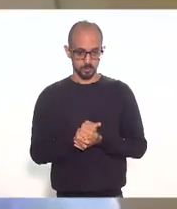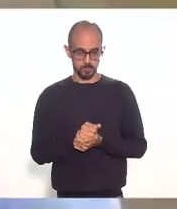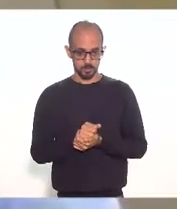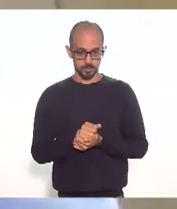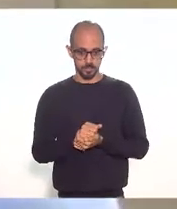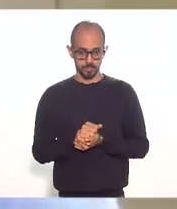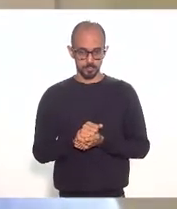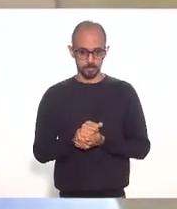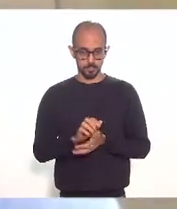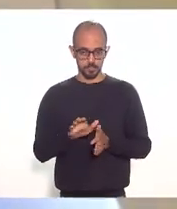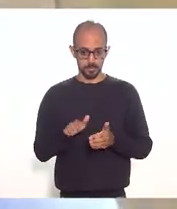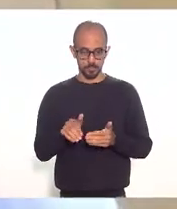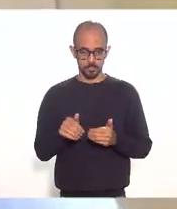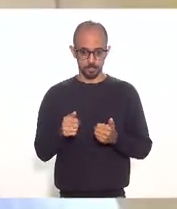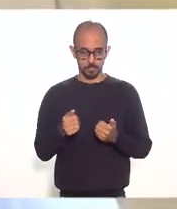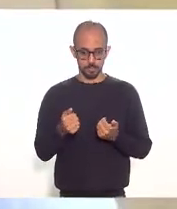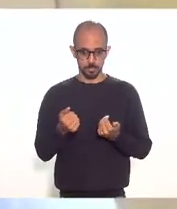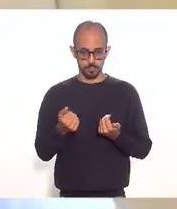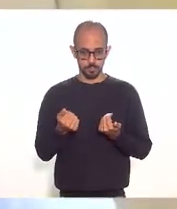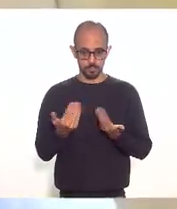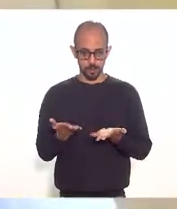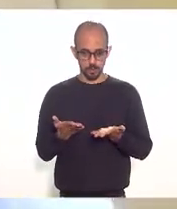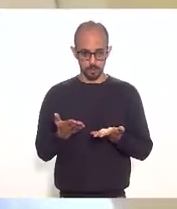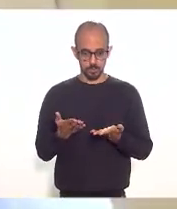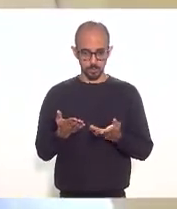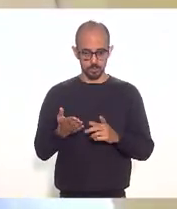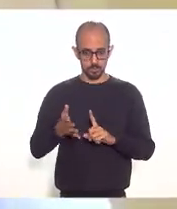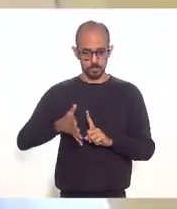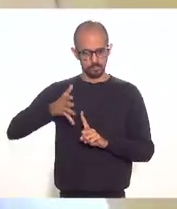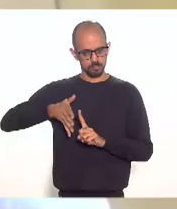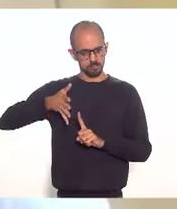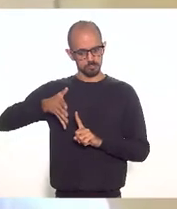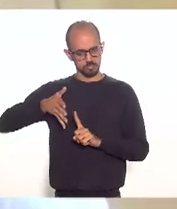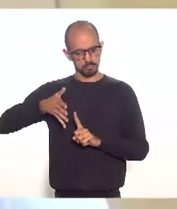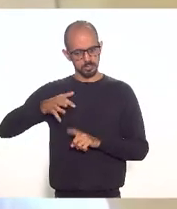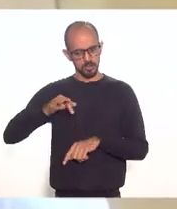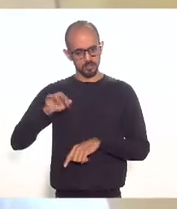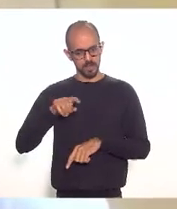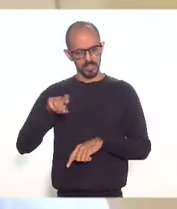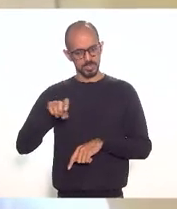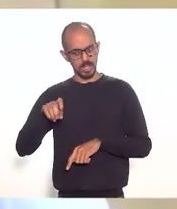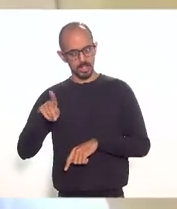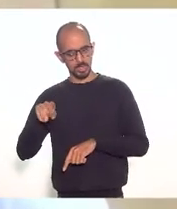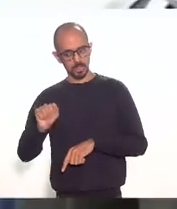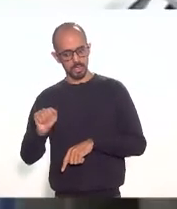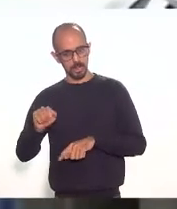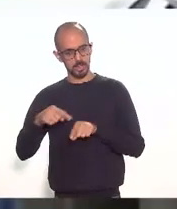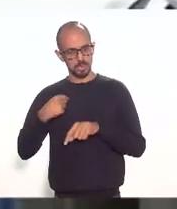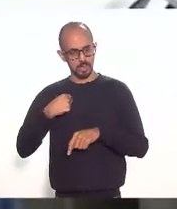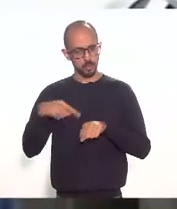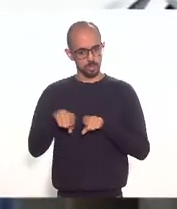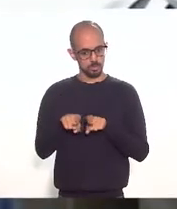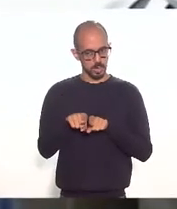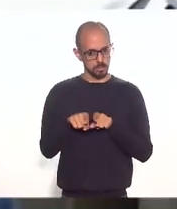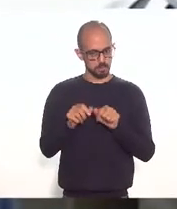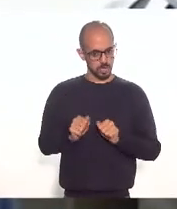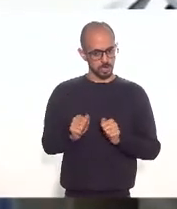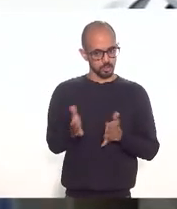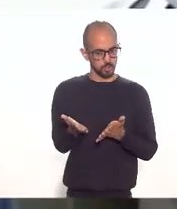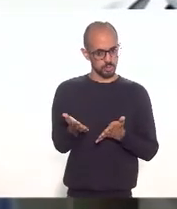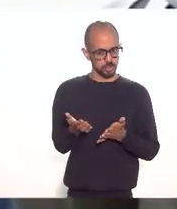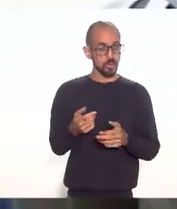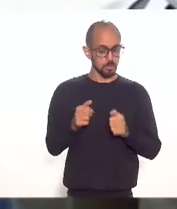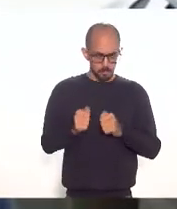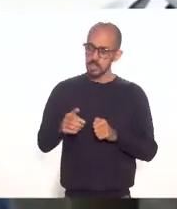nós vamos falar na sequência, eu e a fazenda, ou fazenda eu, pode ser? Pode ser o senhor primeiro, porque eu acho que o senhor vai